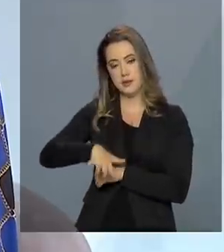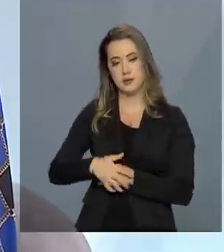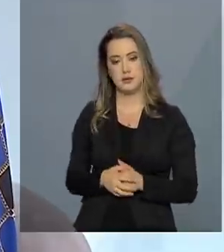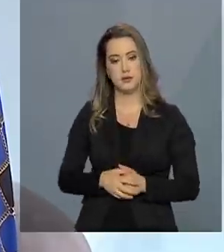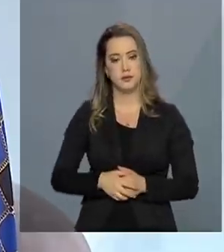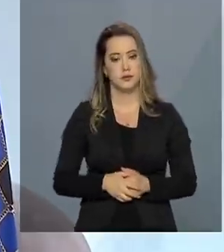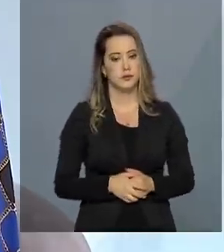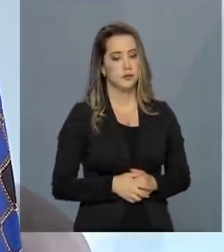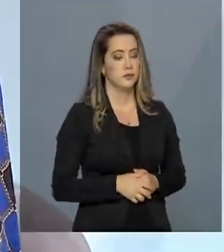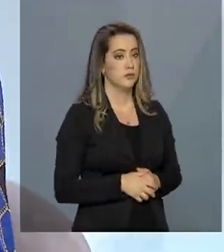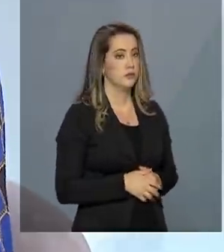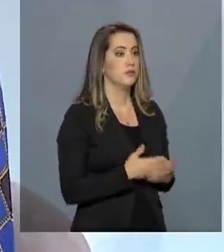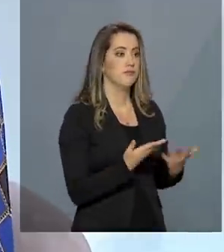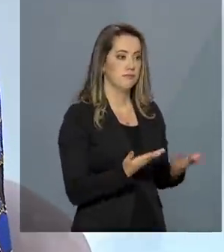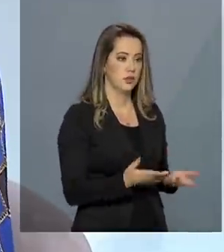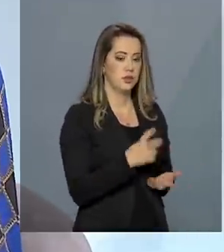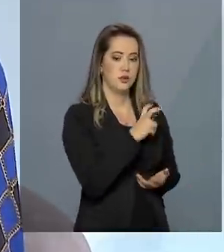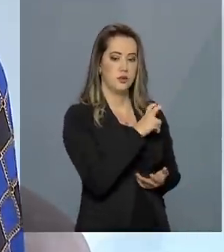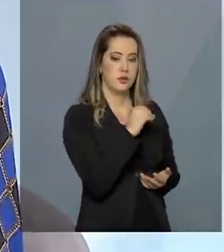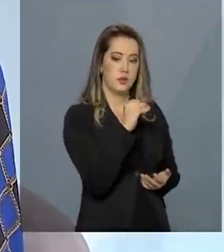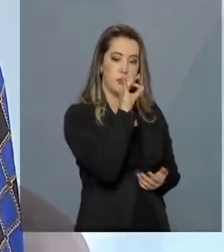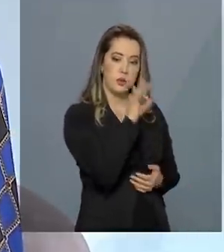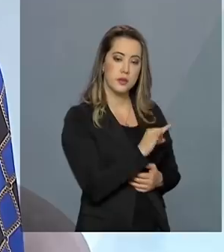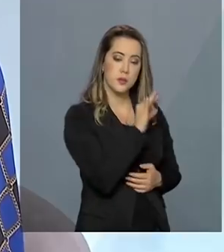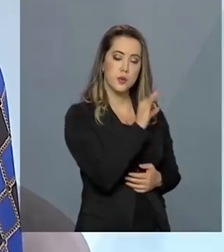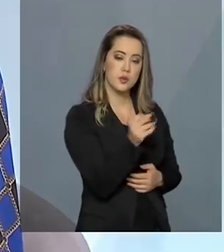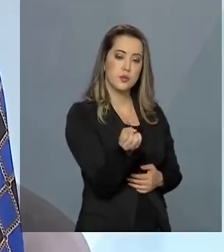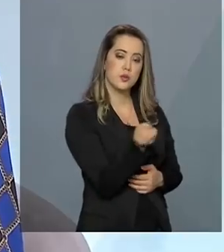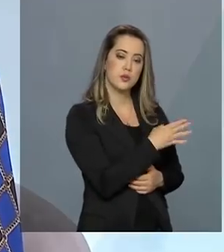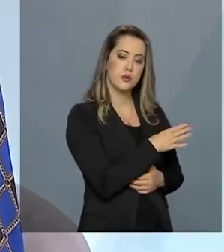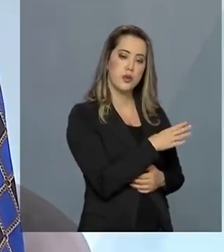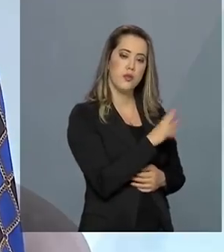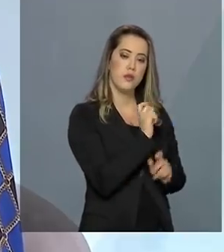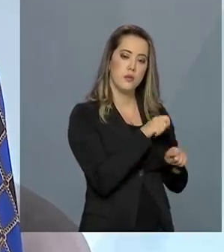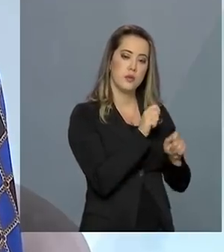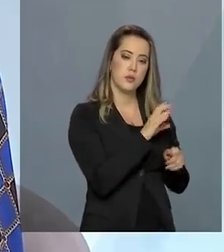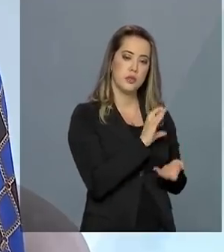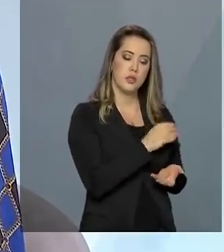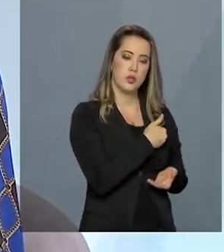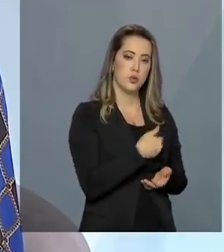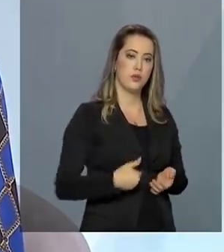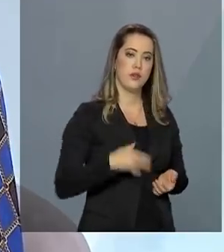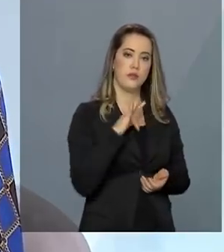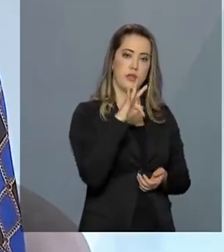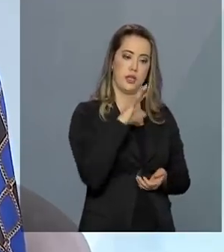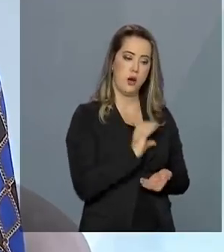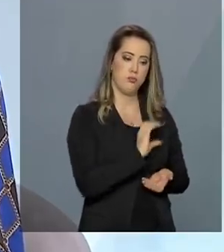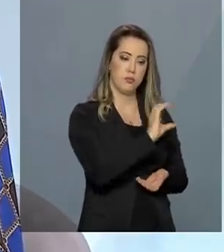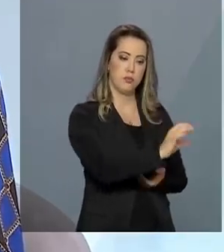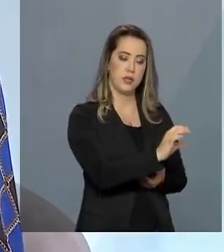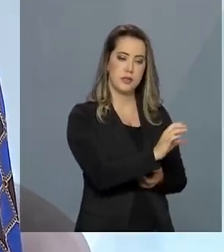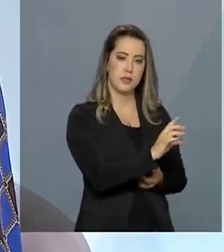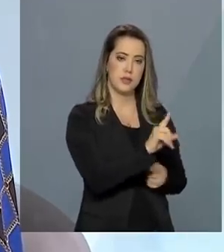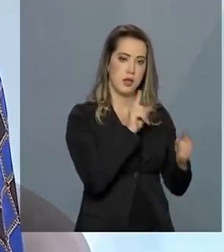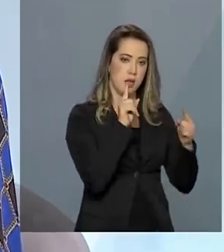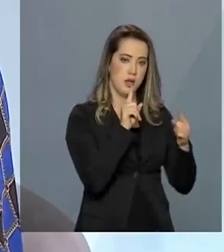% de um novo mecanismo de complementação da união, do valor anual total por aluno, ele agora